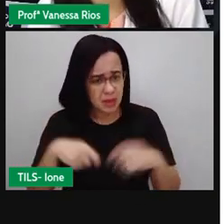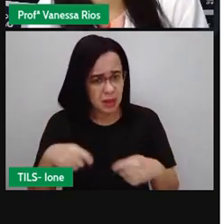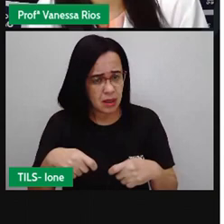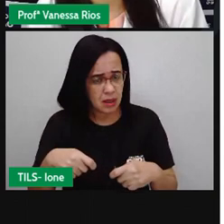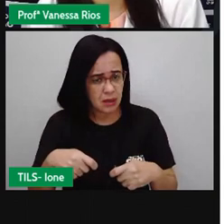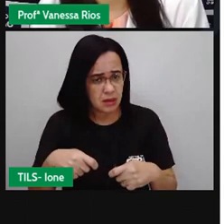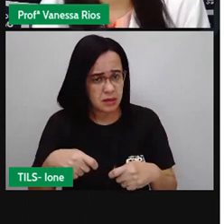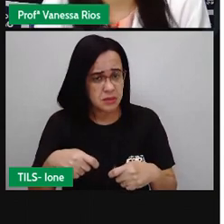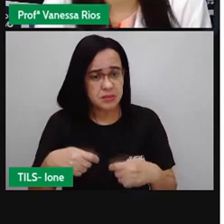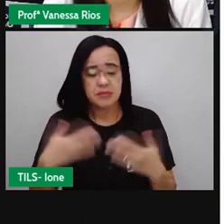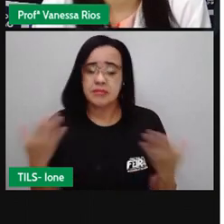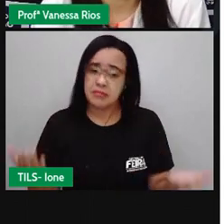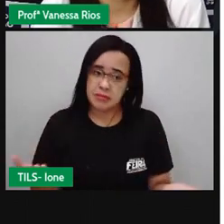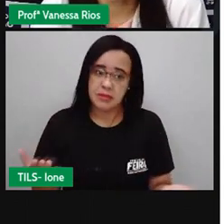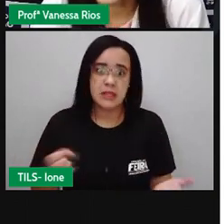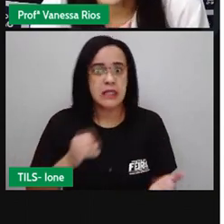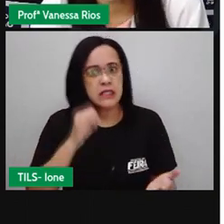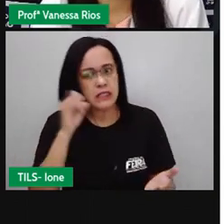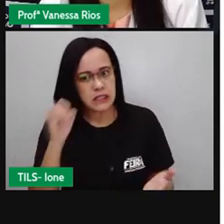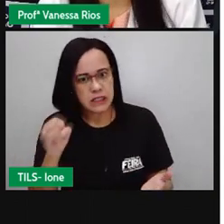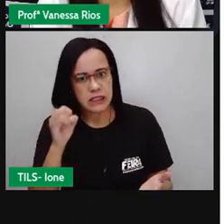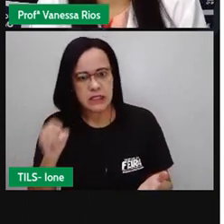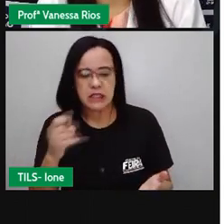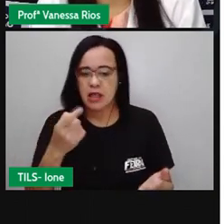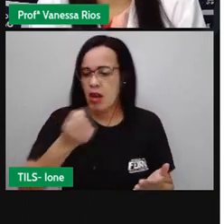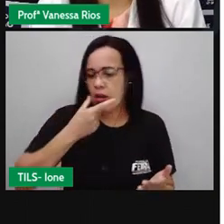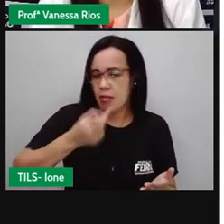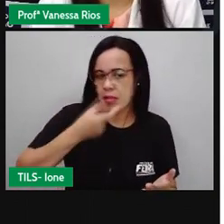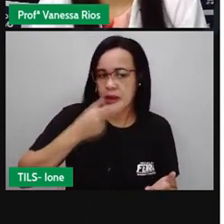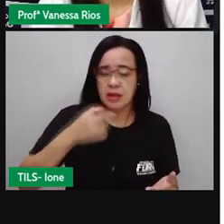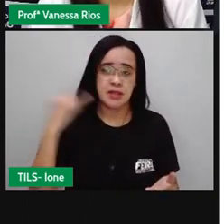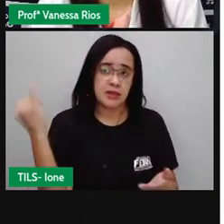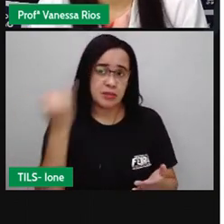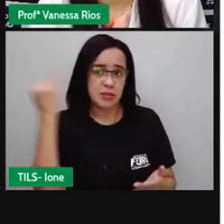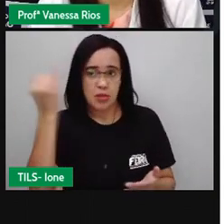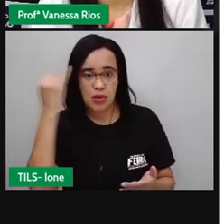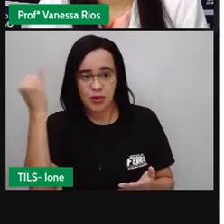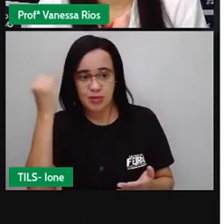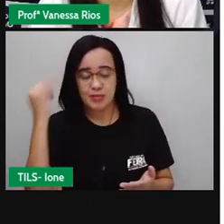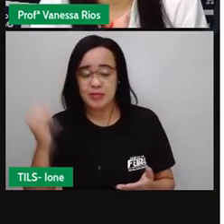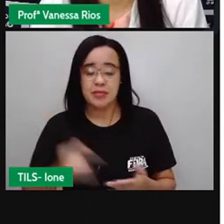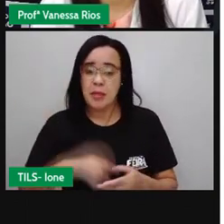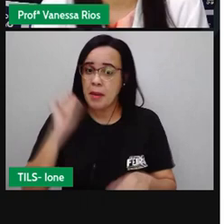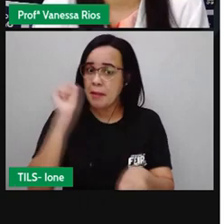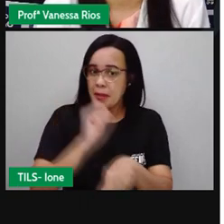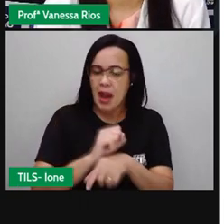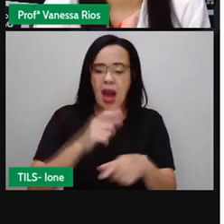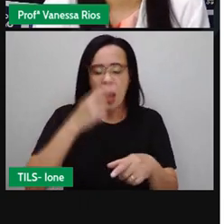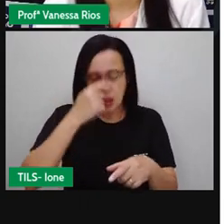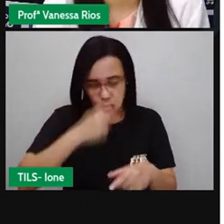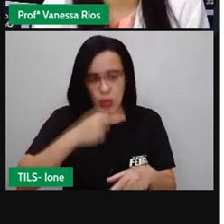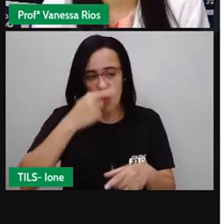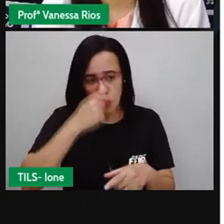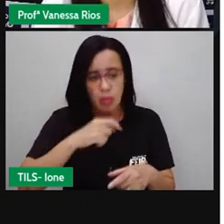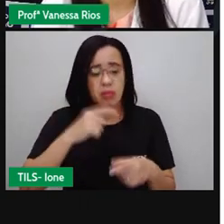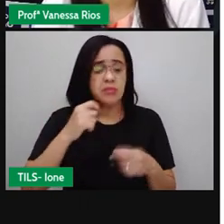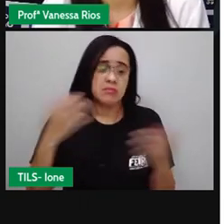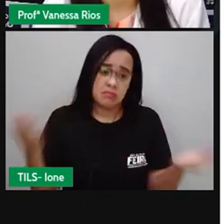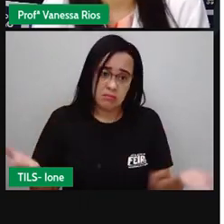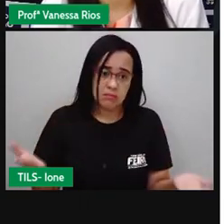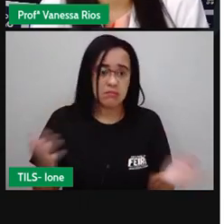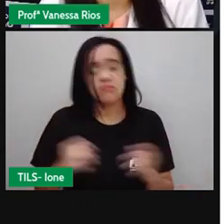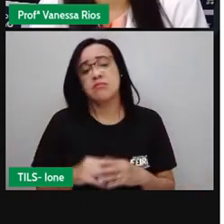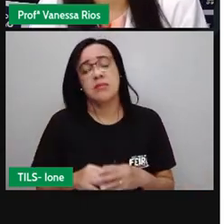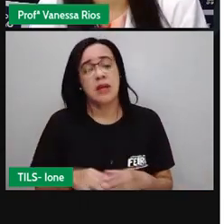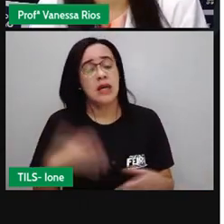aí, talvez, um remédio importante aí para parar de espirrar. Então, assim, dependendo do ponto de vista, as imagens que